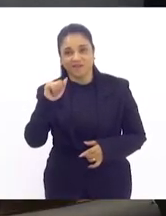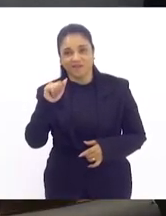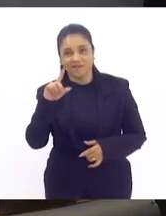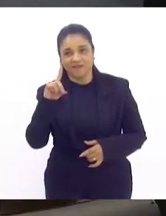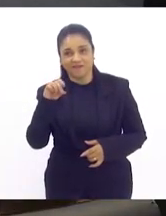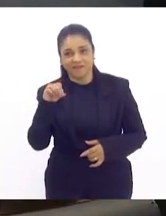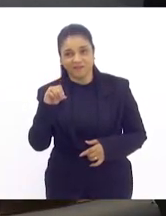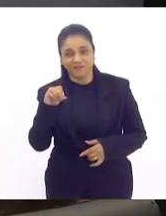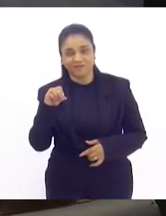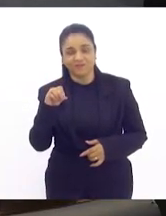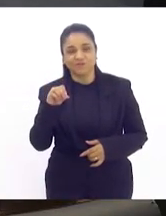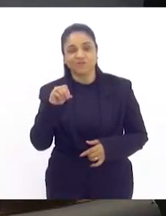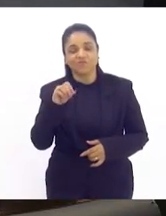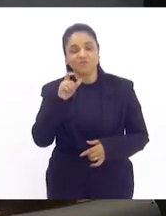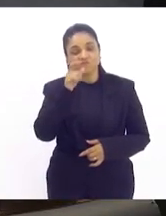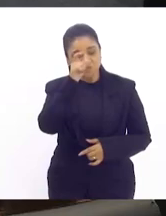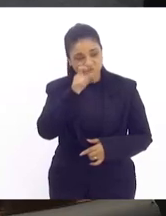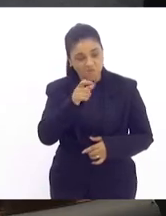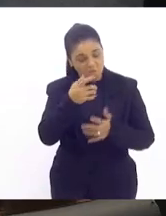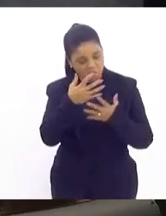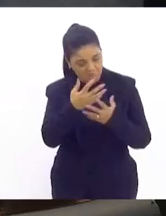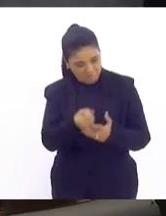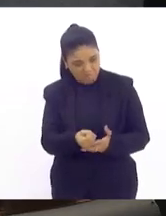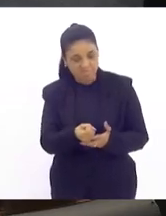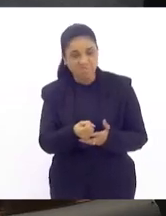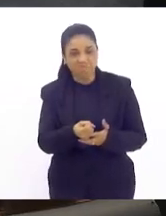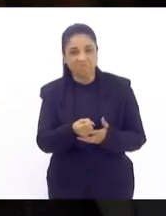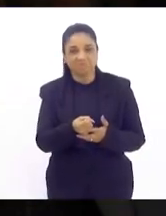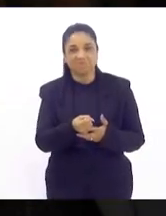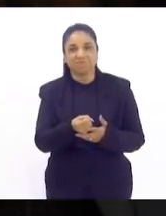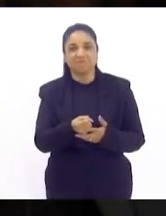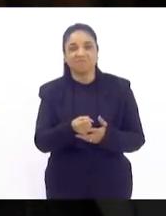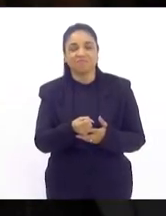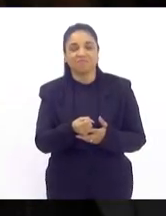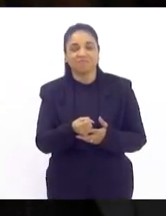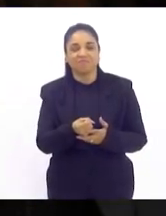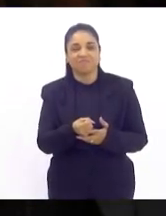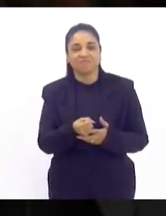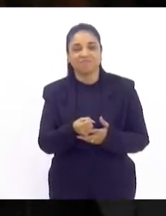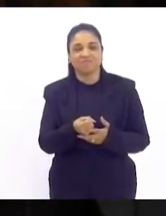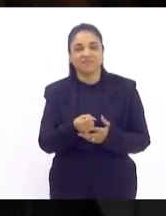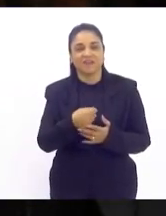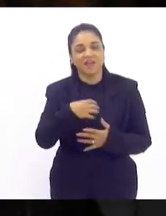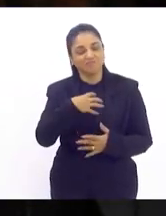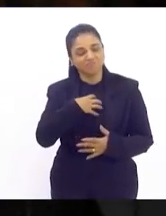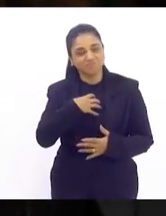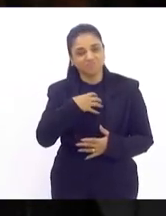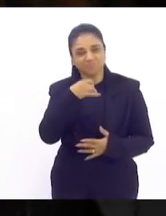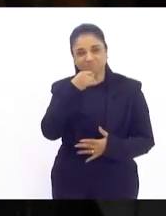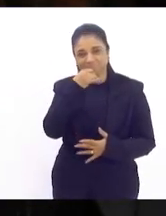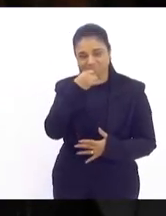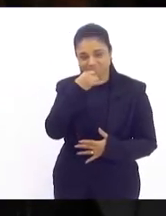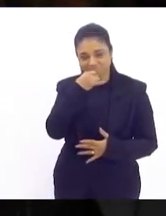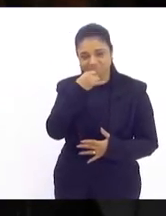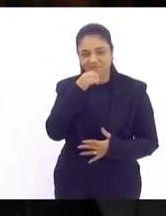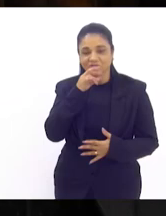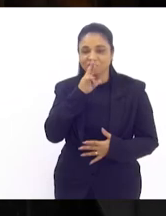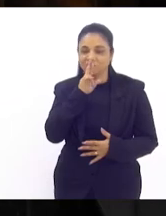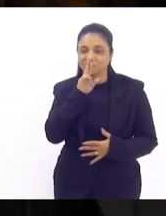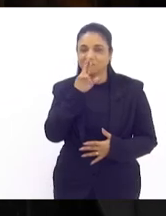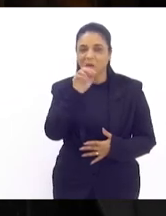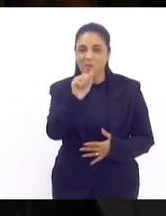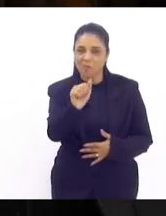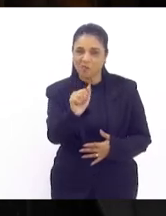vossa excelência me permitir eu diria para a tristeza do deputado Rodrigo Amorim